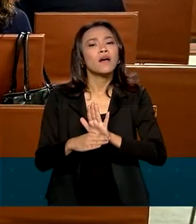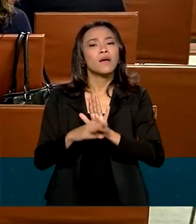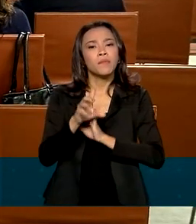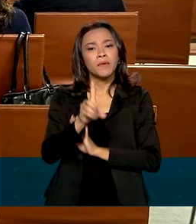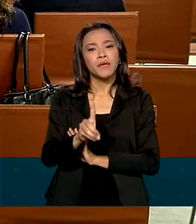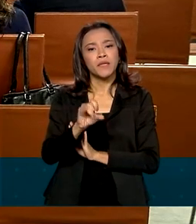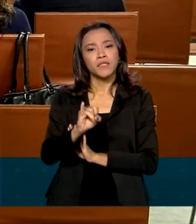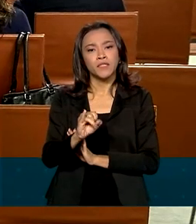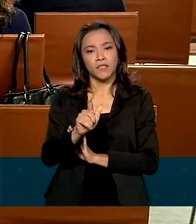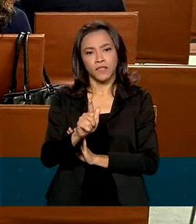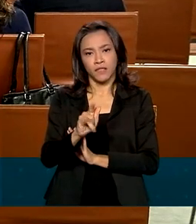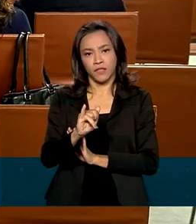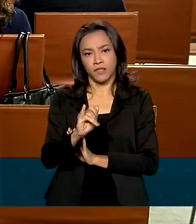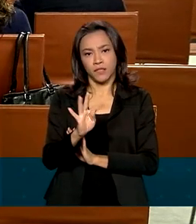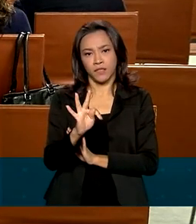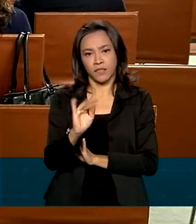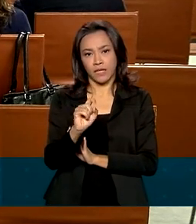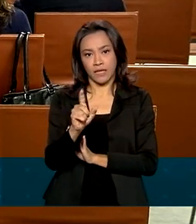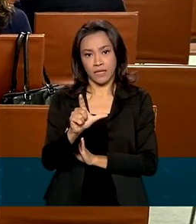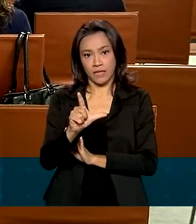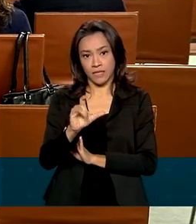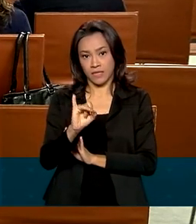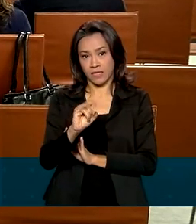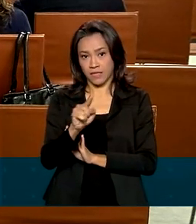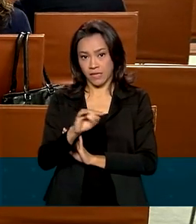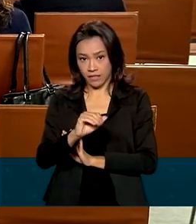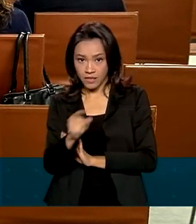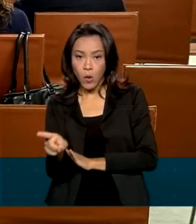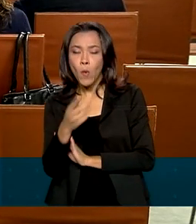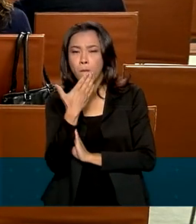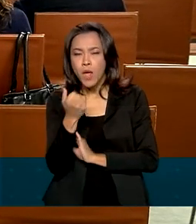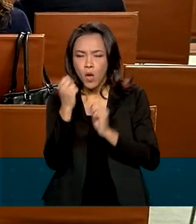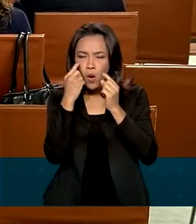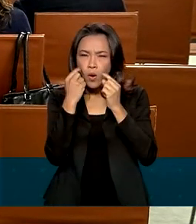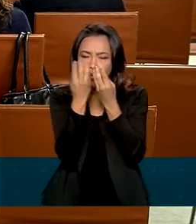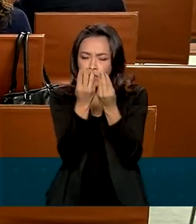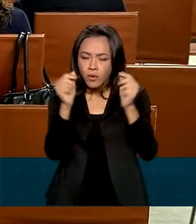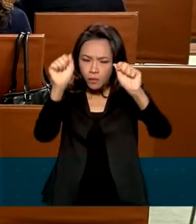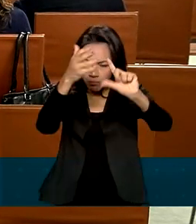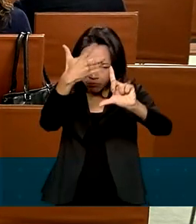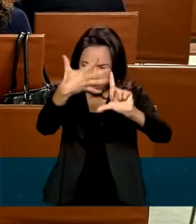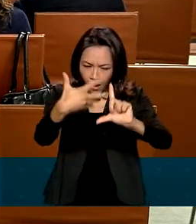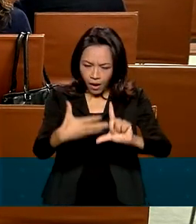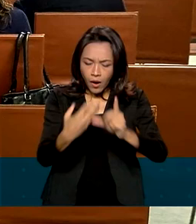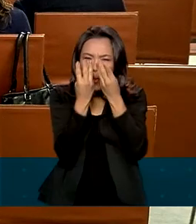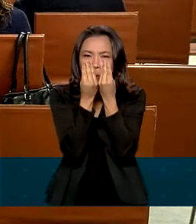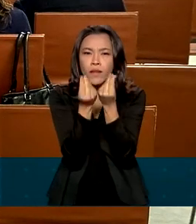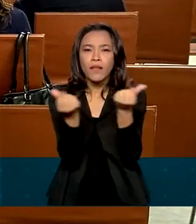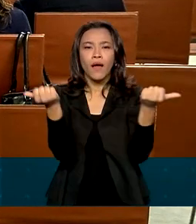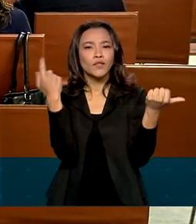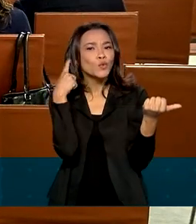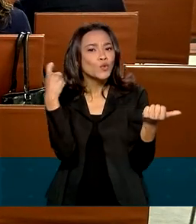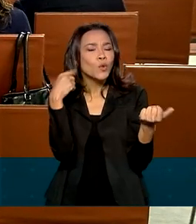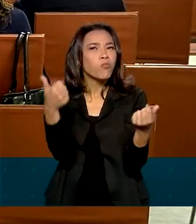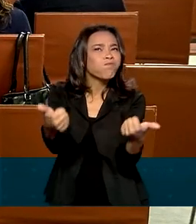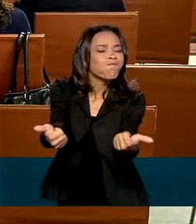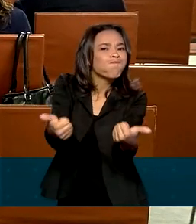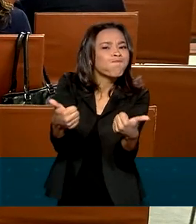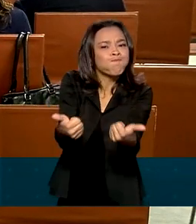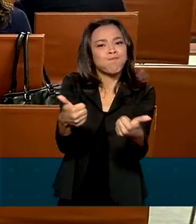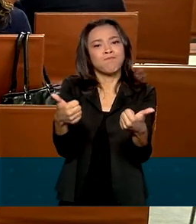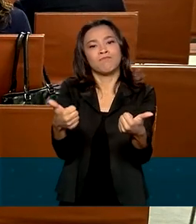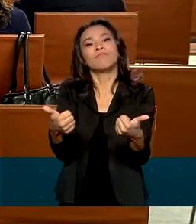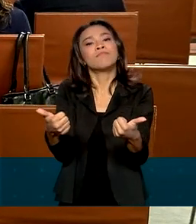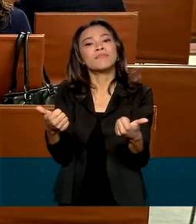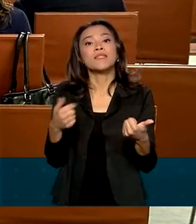permite, além da qualidade, além do som melhor, do vídeo melhor, permite essa parceria. Ela permite um